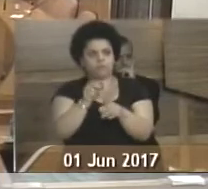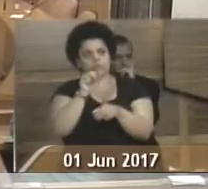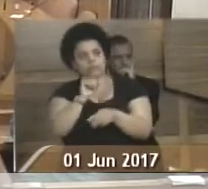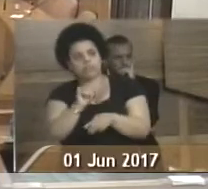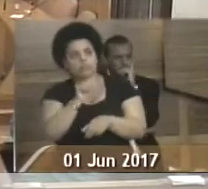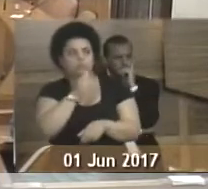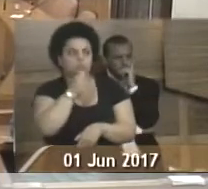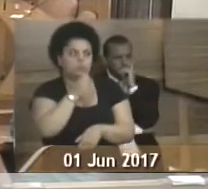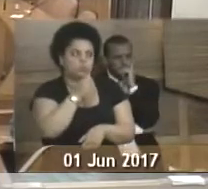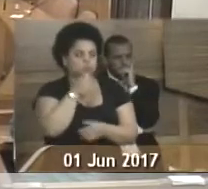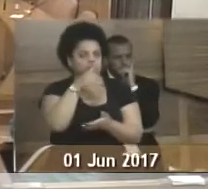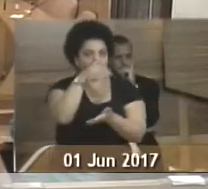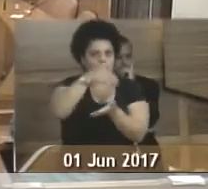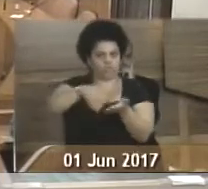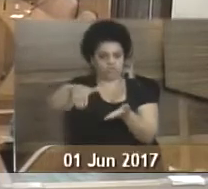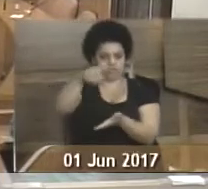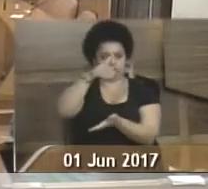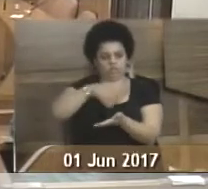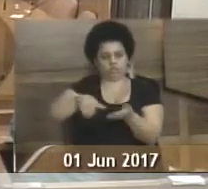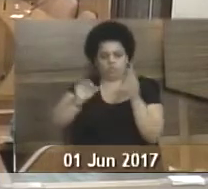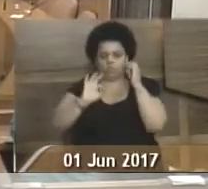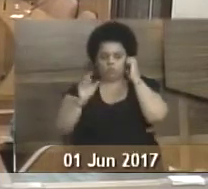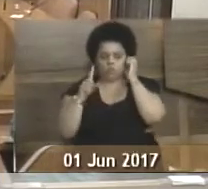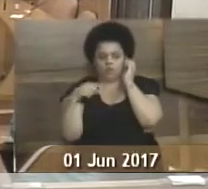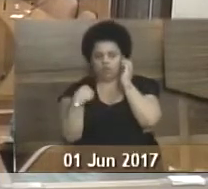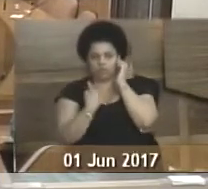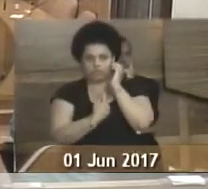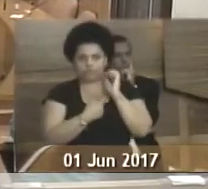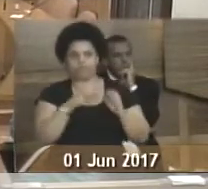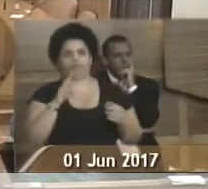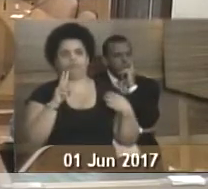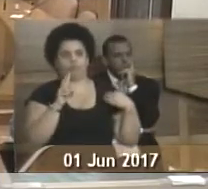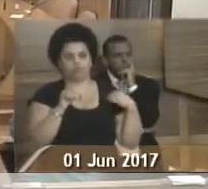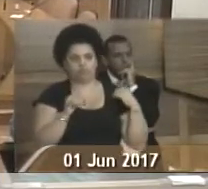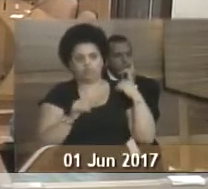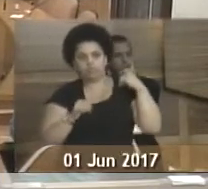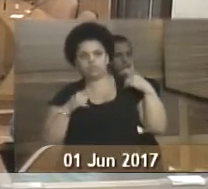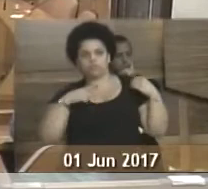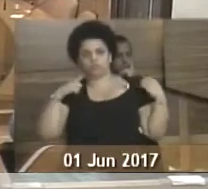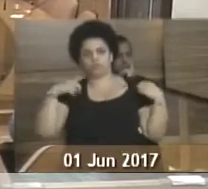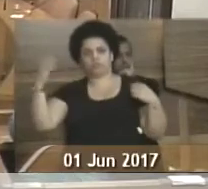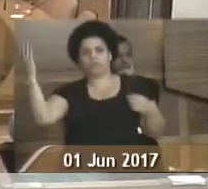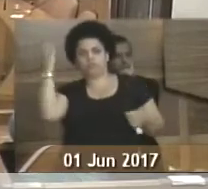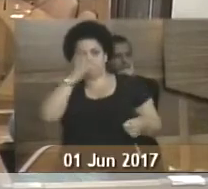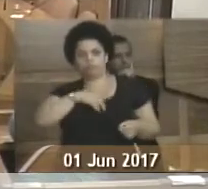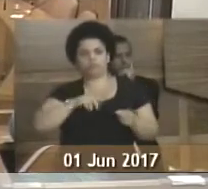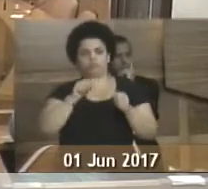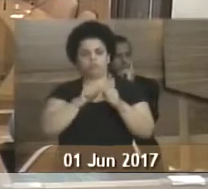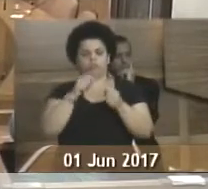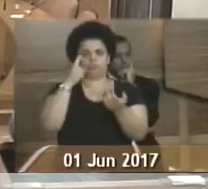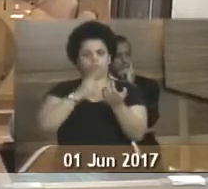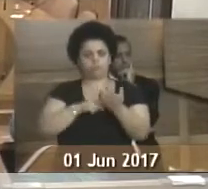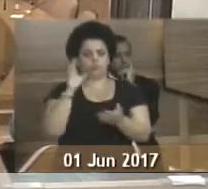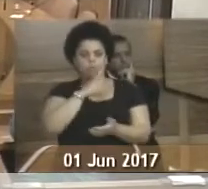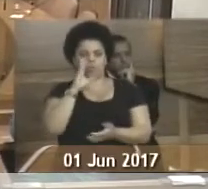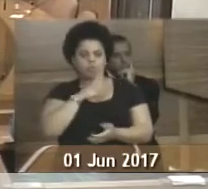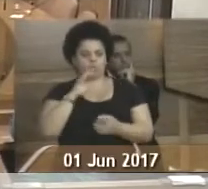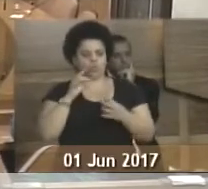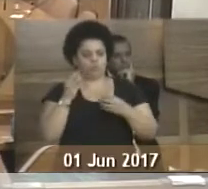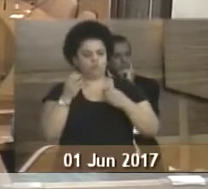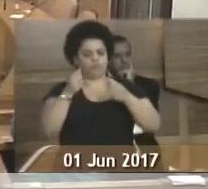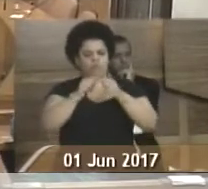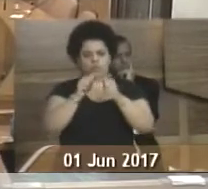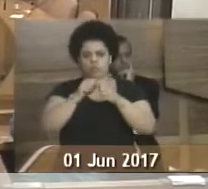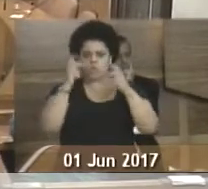sem os secretários, nós abraçamos a audiência, fizemos como se todos os